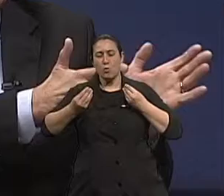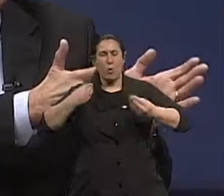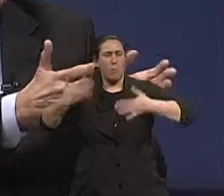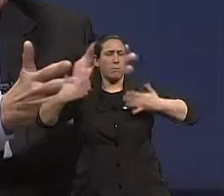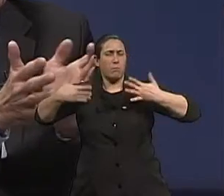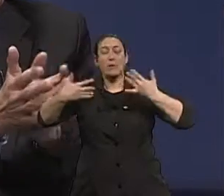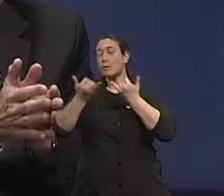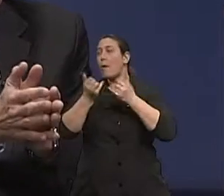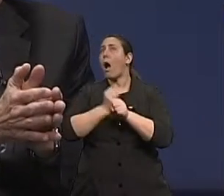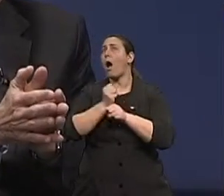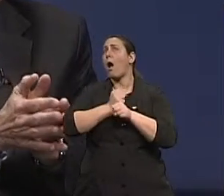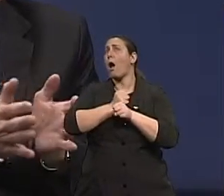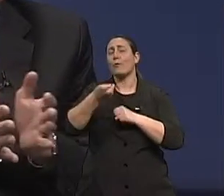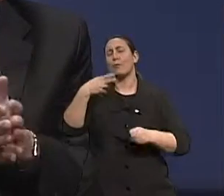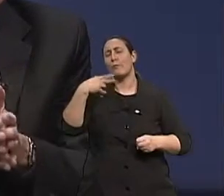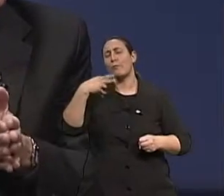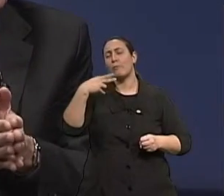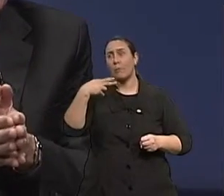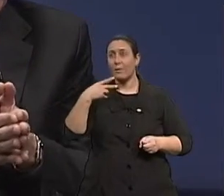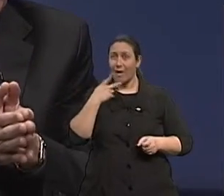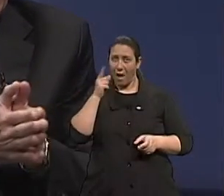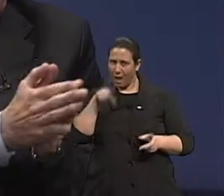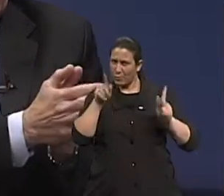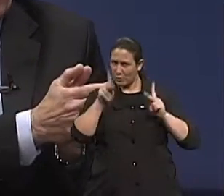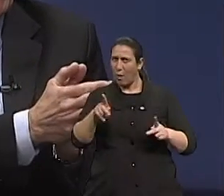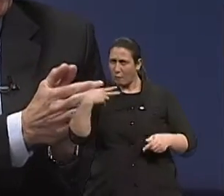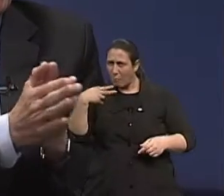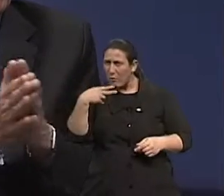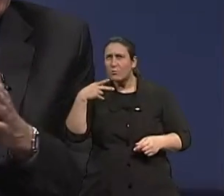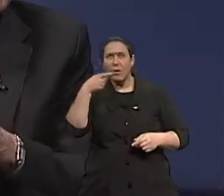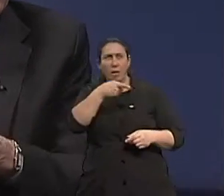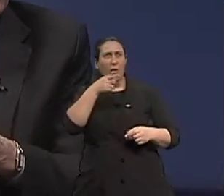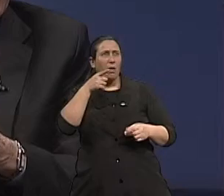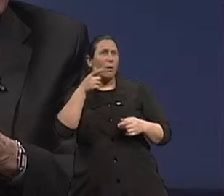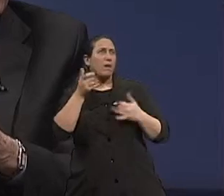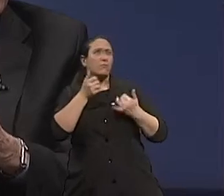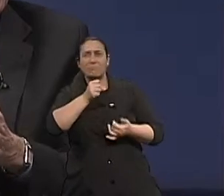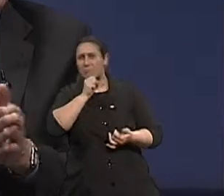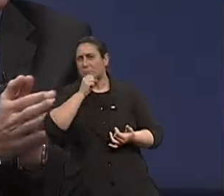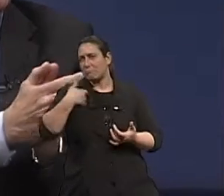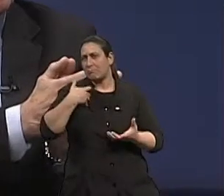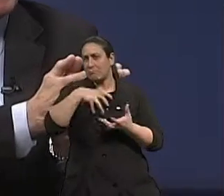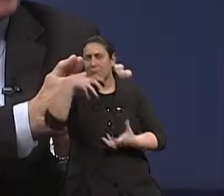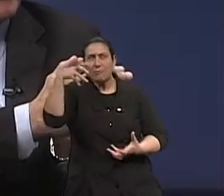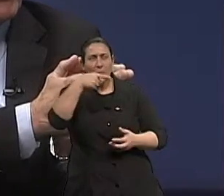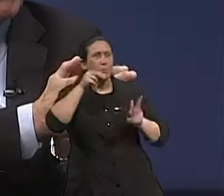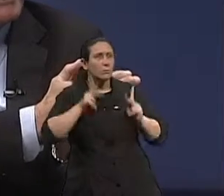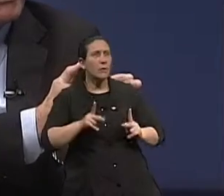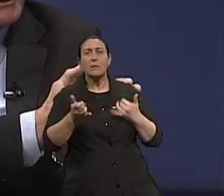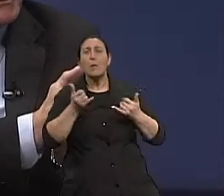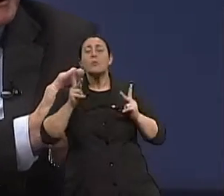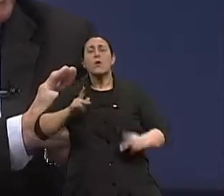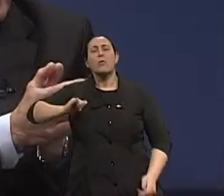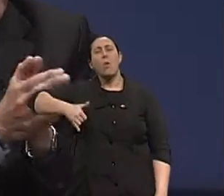pessoa que fumou durante a sua vida, não precisa dizer para o fumante que aquilo não vai contribuir para uma velhice mais saudável, O indivíduo que se manteve